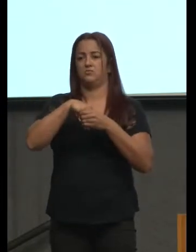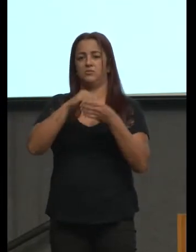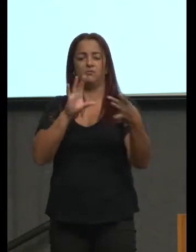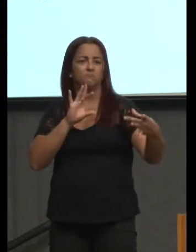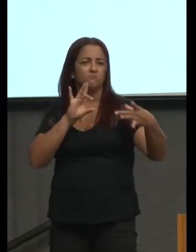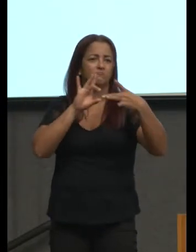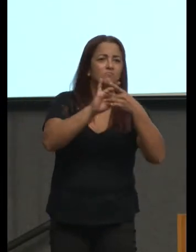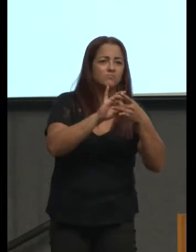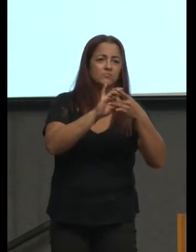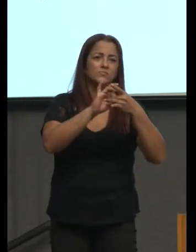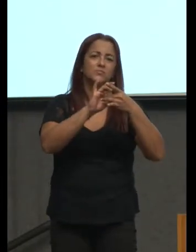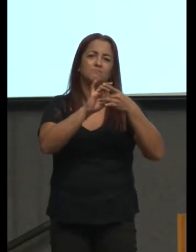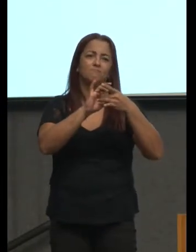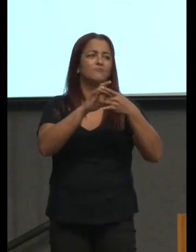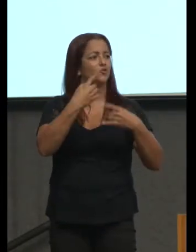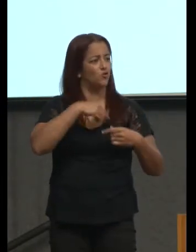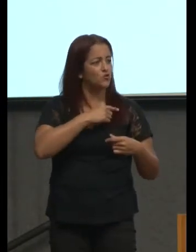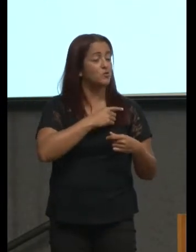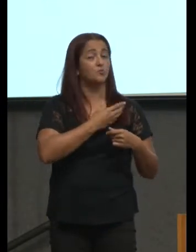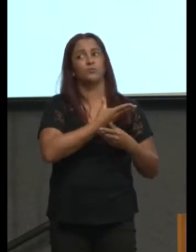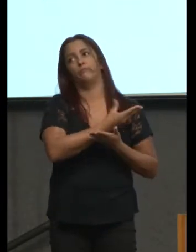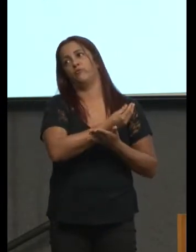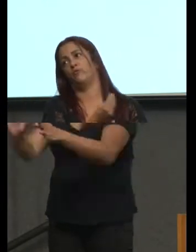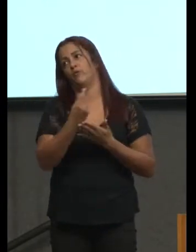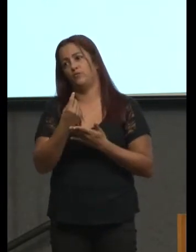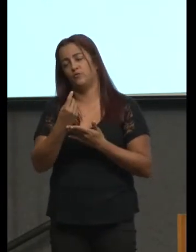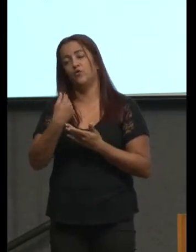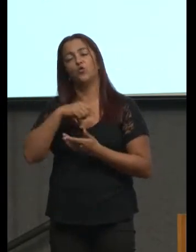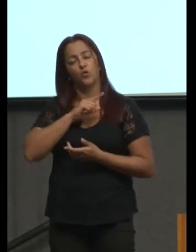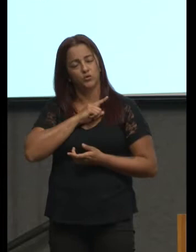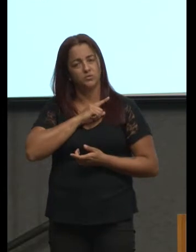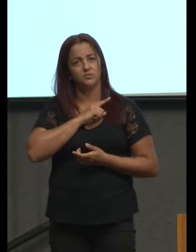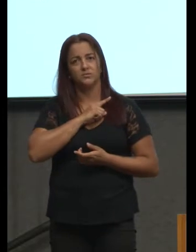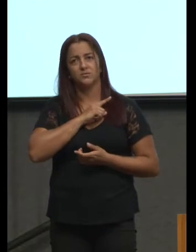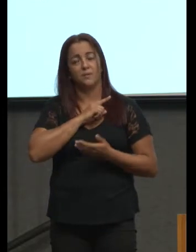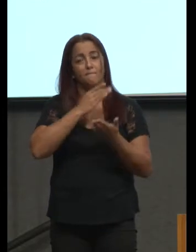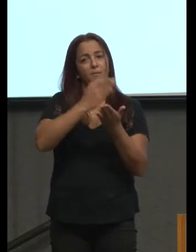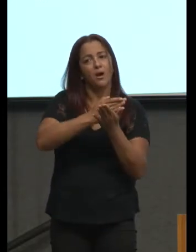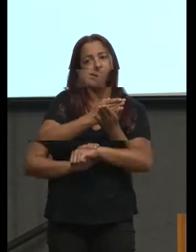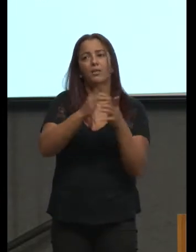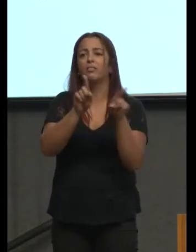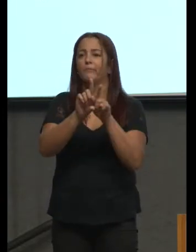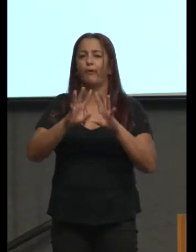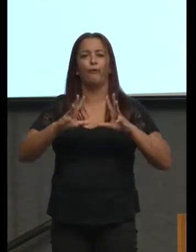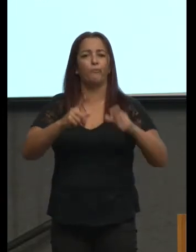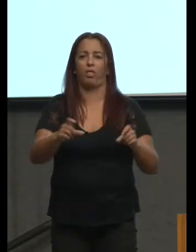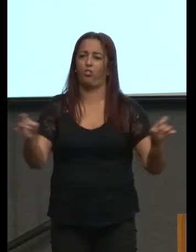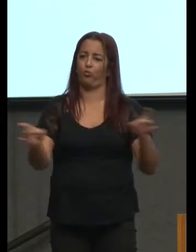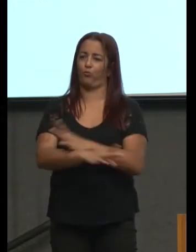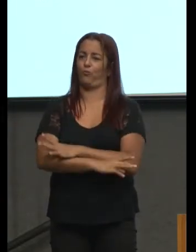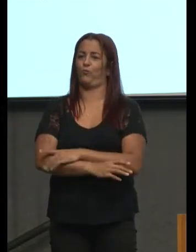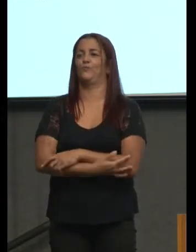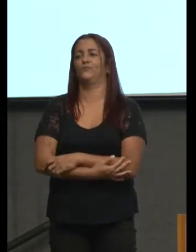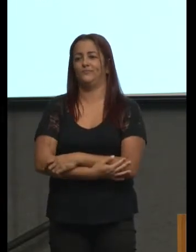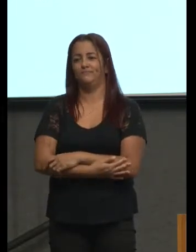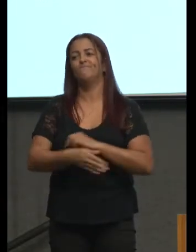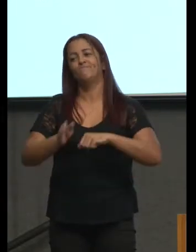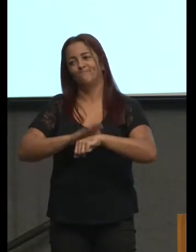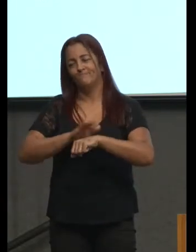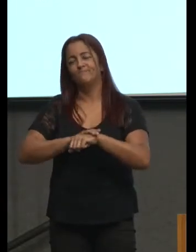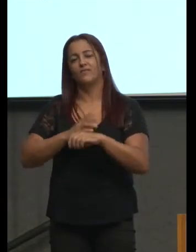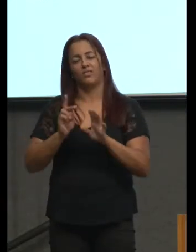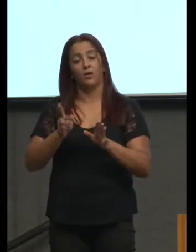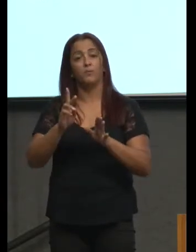mesmo tempo nós somos parte e todo ao mesmo tempo então como planejar e